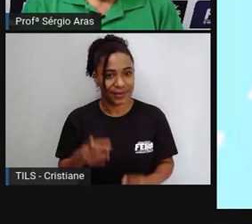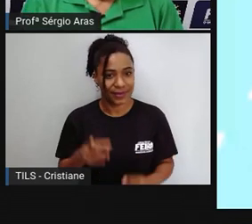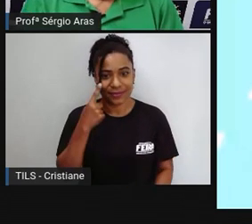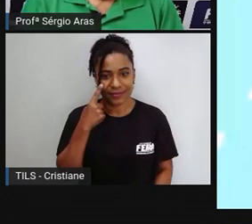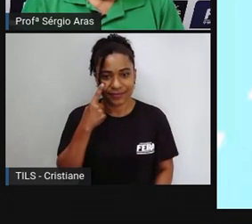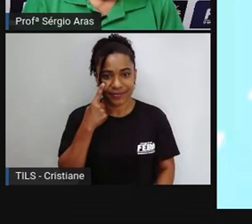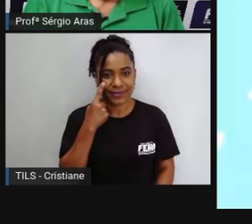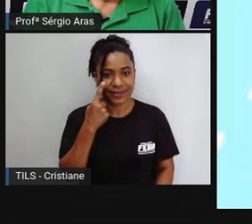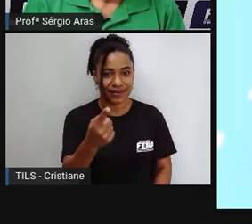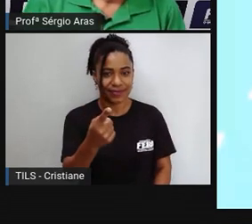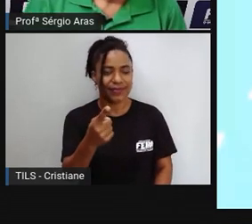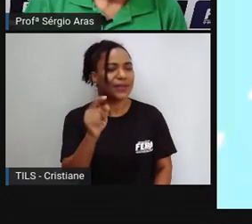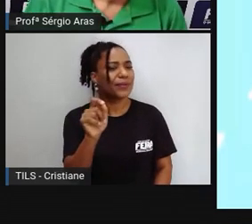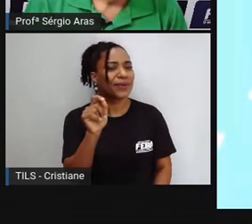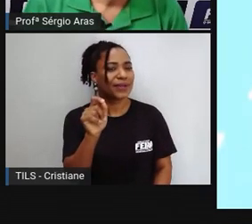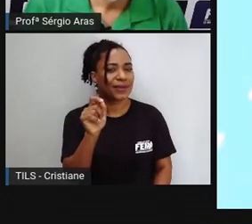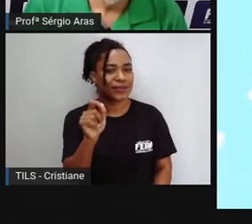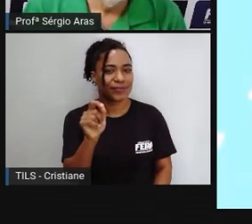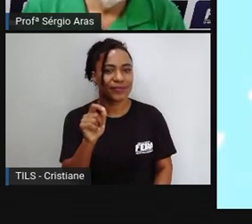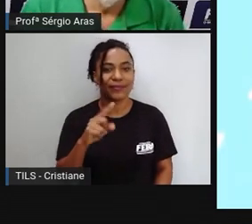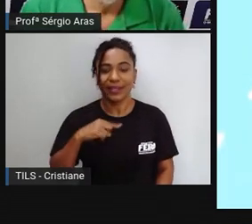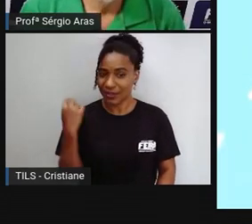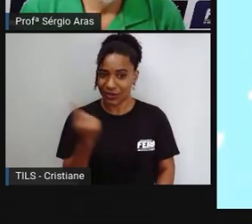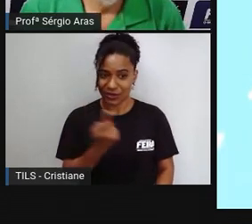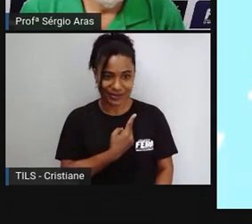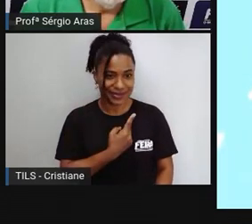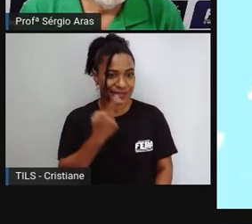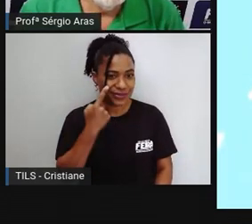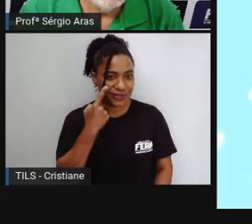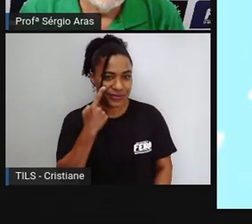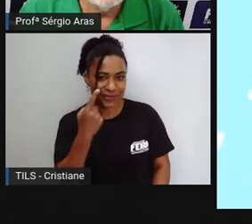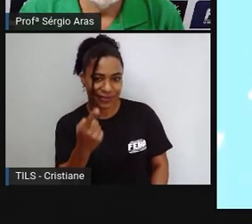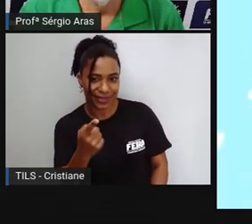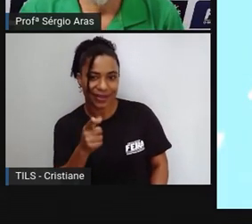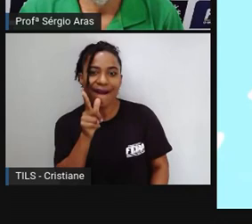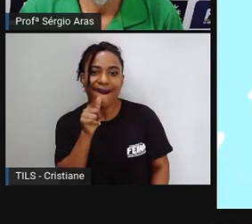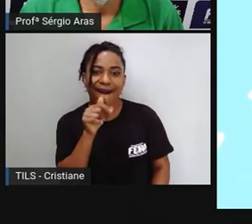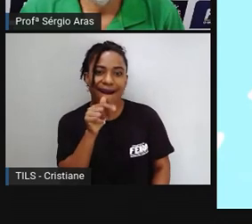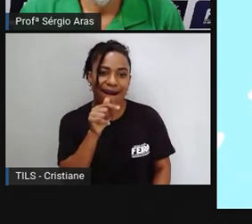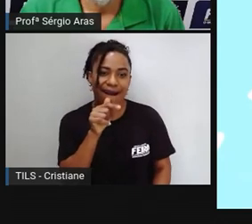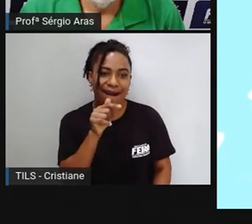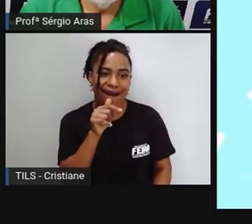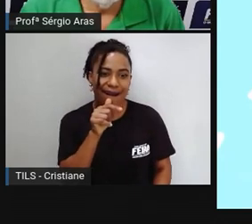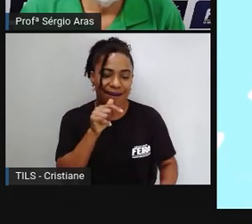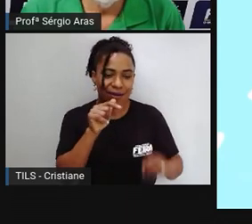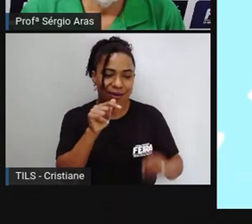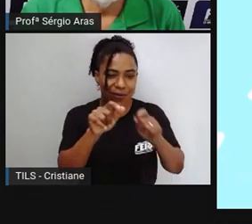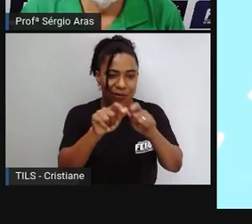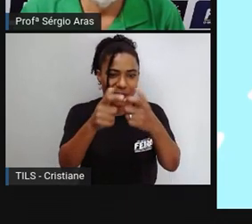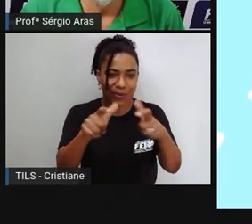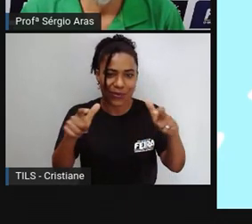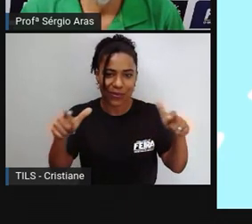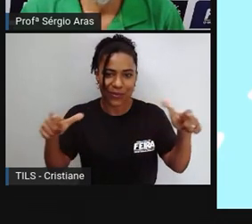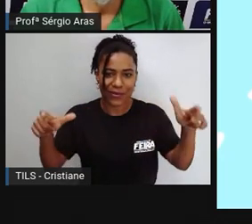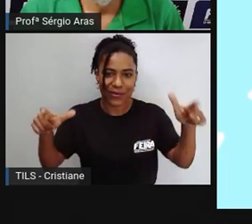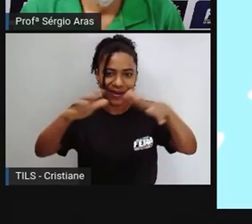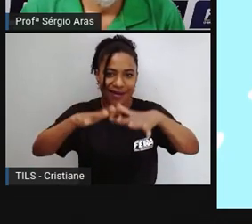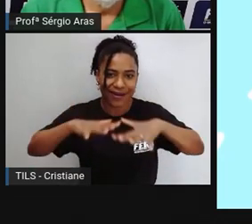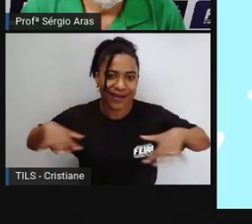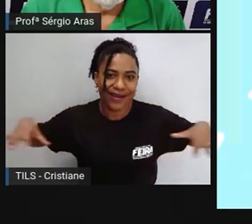reconhecer nós estamos vendo a lagoa grande a lagoa grande